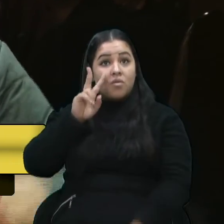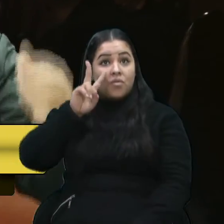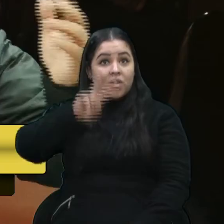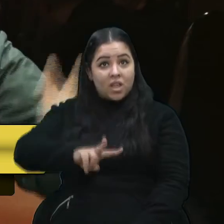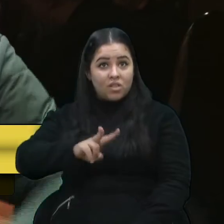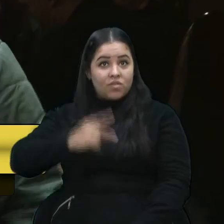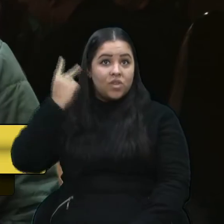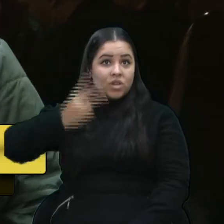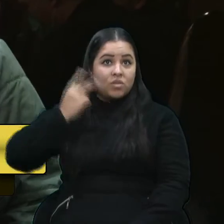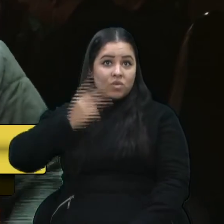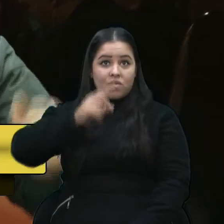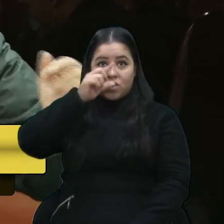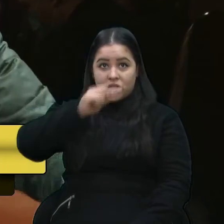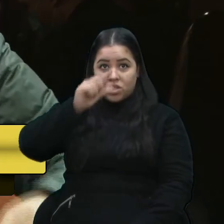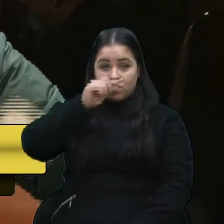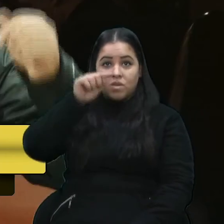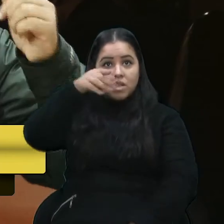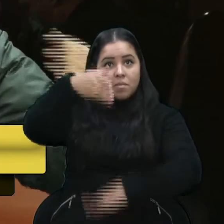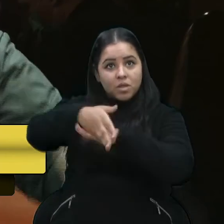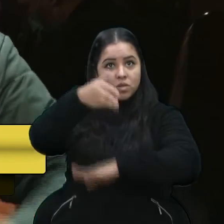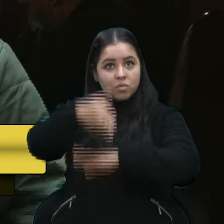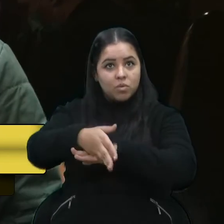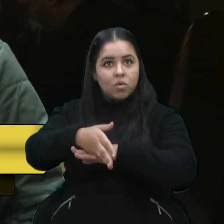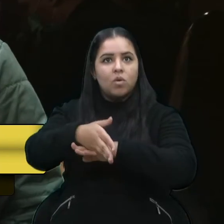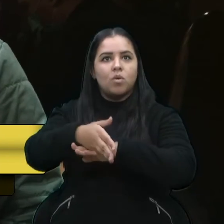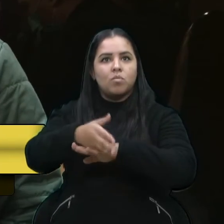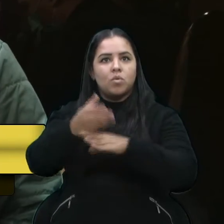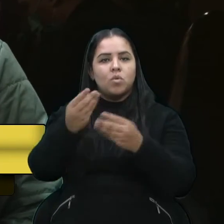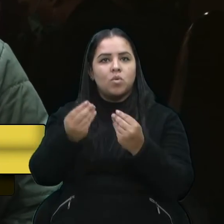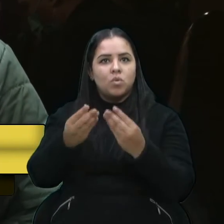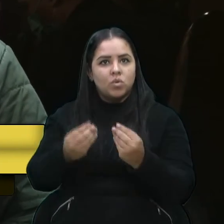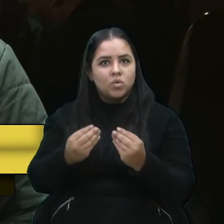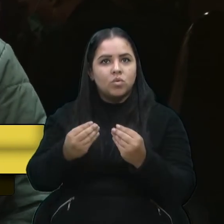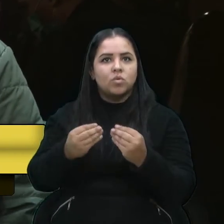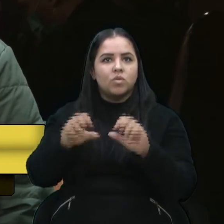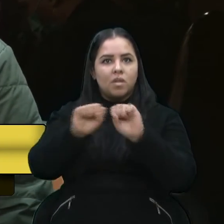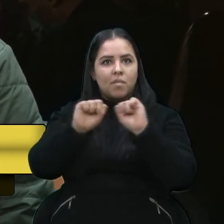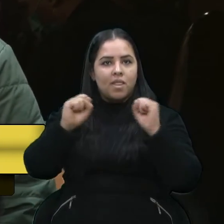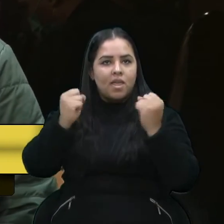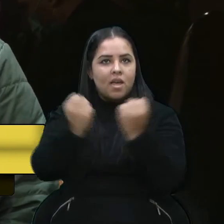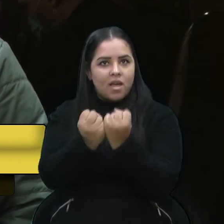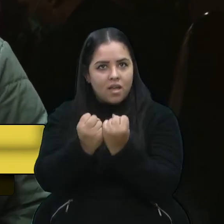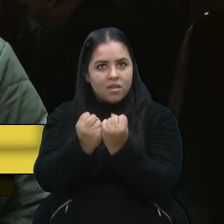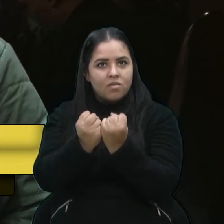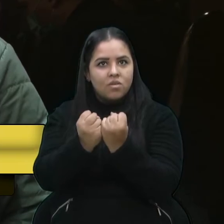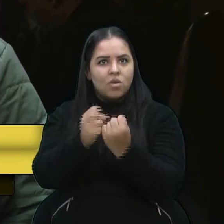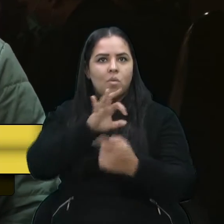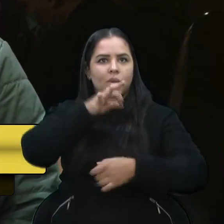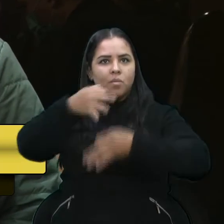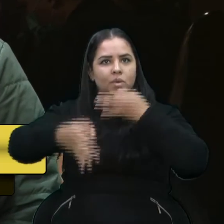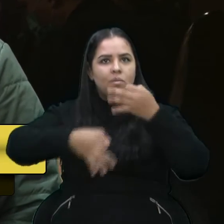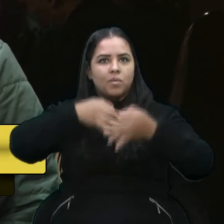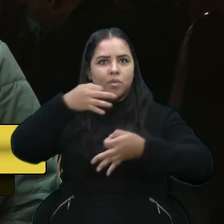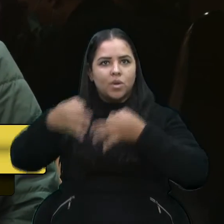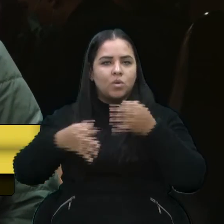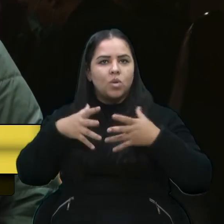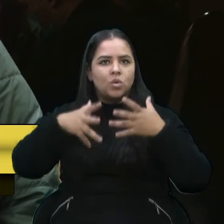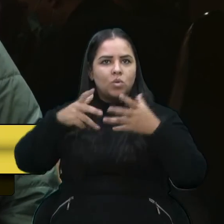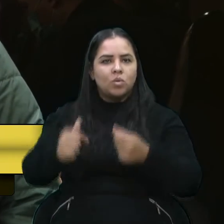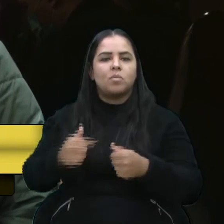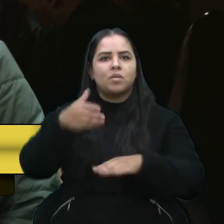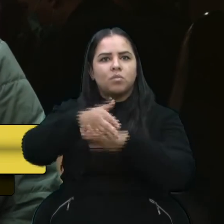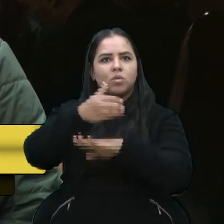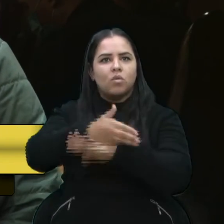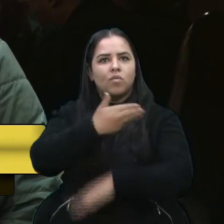Fantinel, que o senhor participou ativamente do seminário, né? Com sugestões e tudo, tem participado do governo,